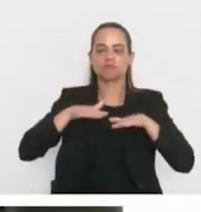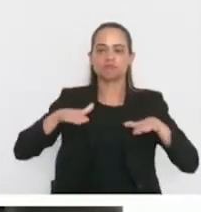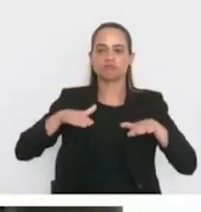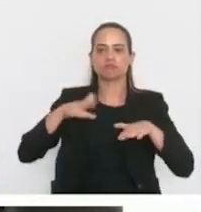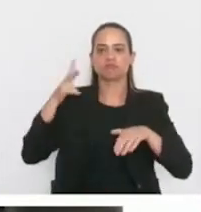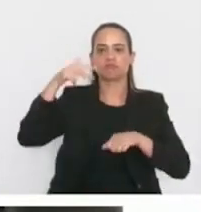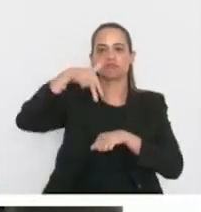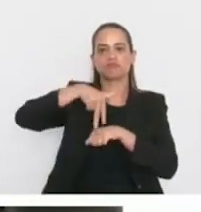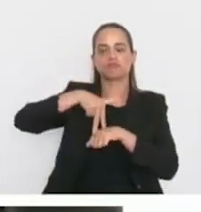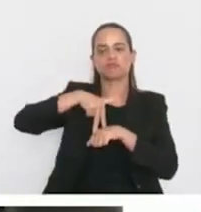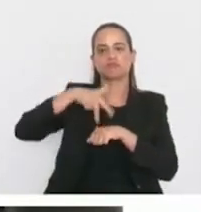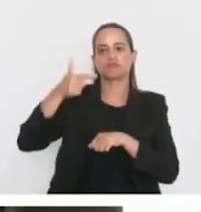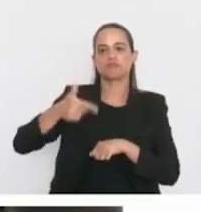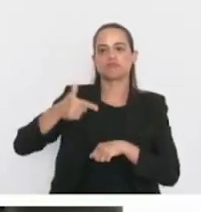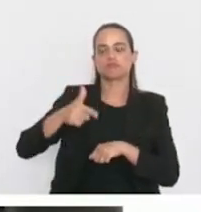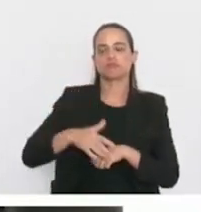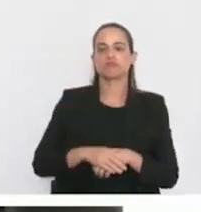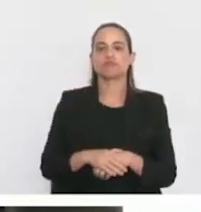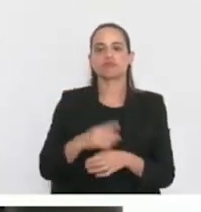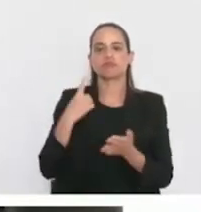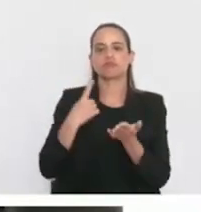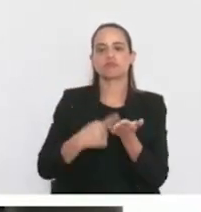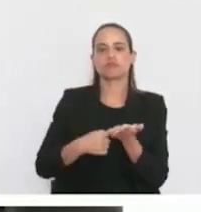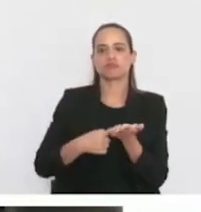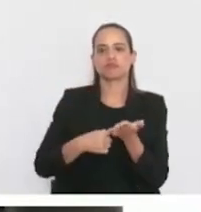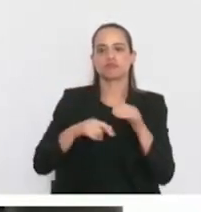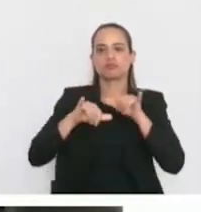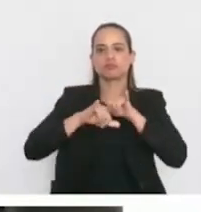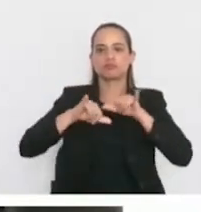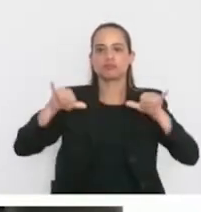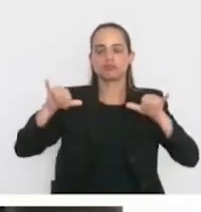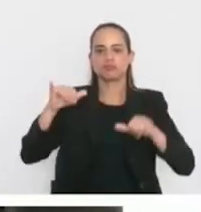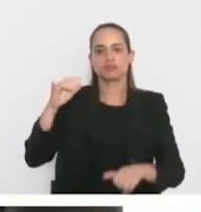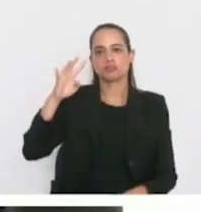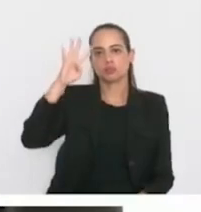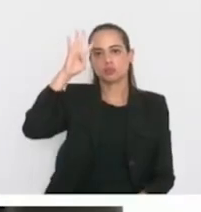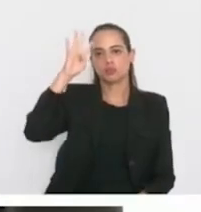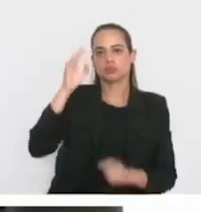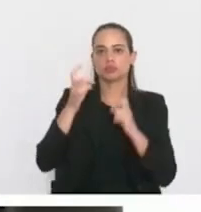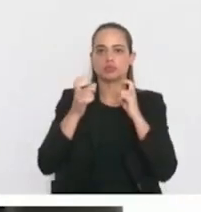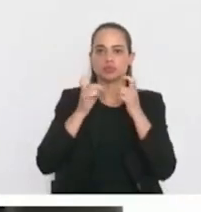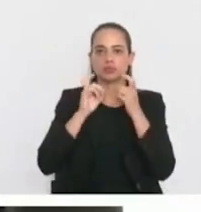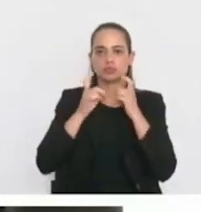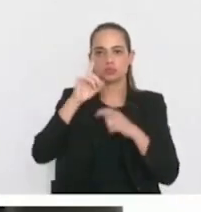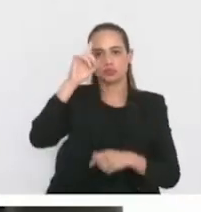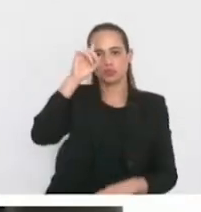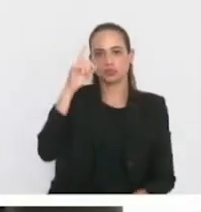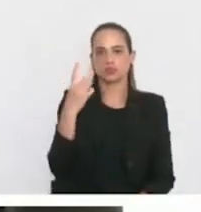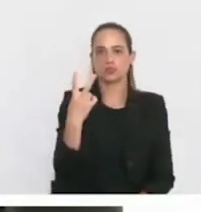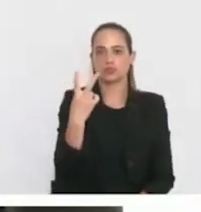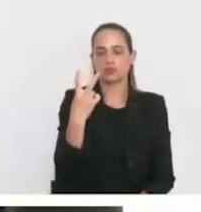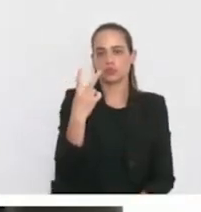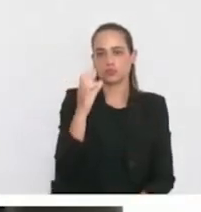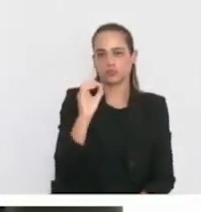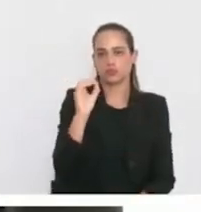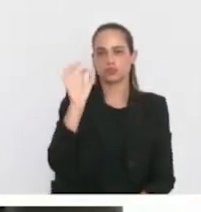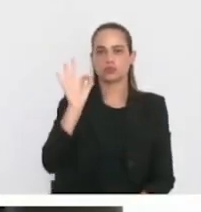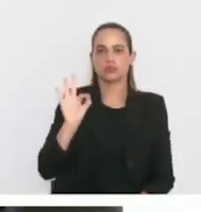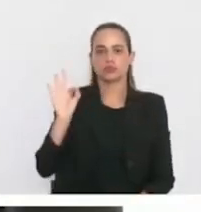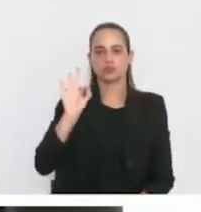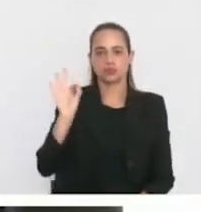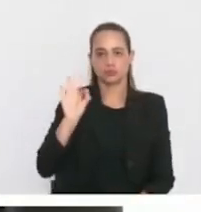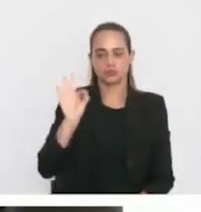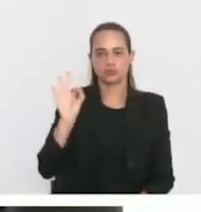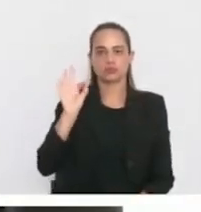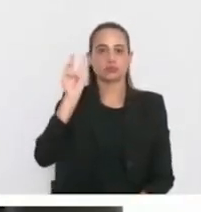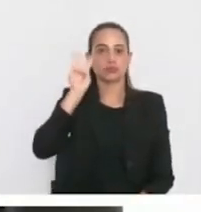querendo fazer uso da palavra, comunico a realização da quarta sessão ordinária no dia 20 de fevereiro, terça-feira,